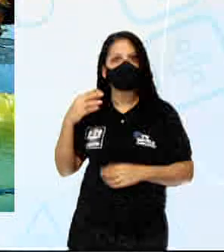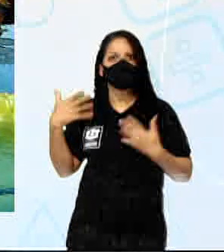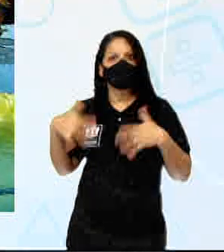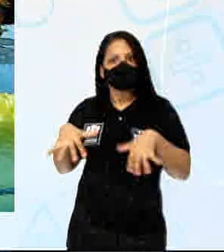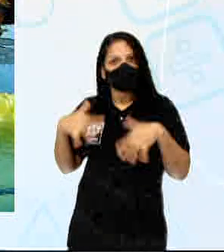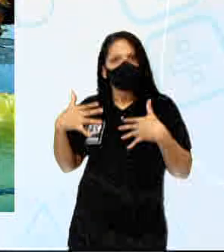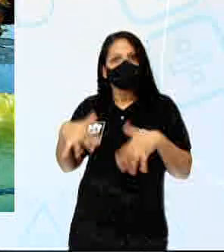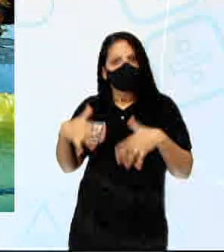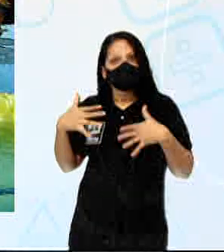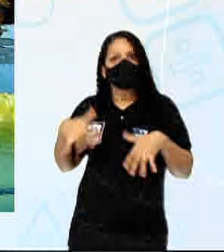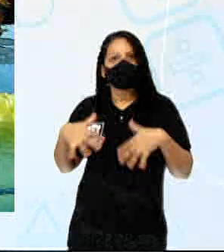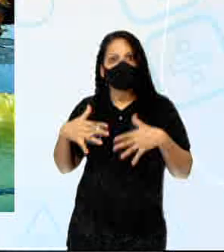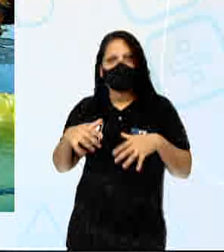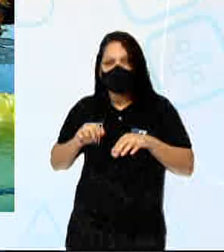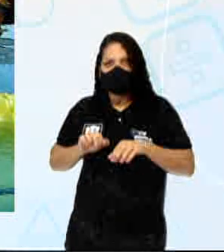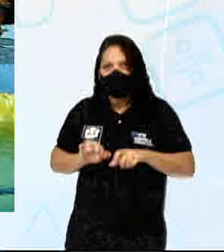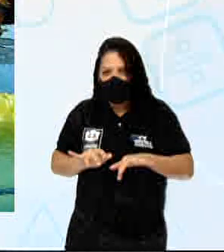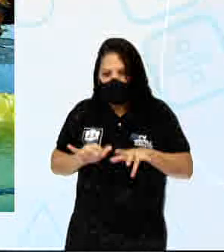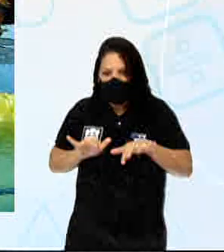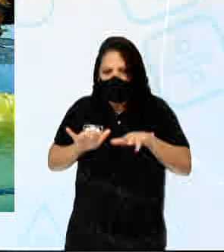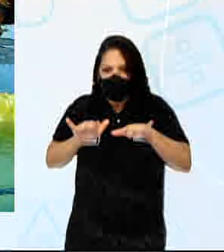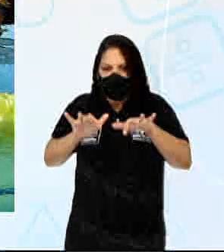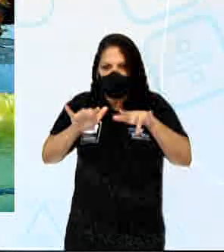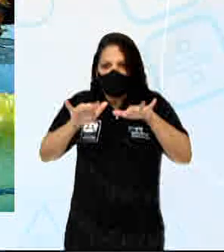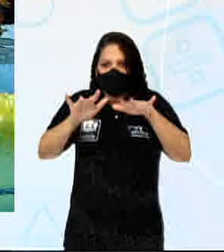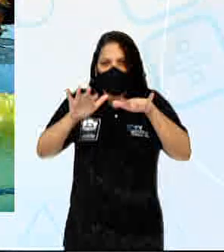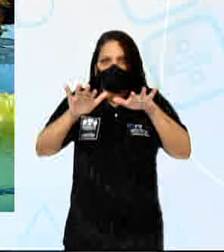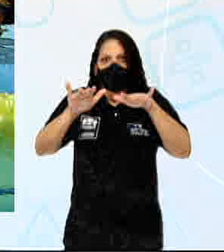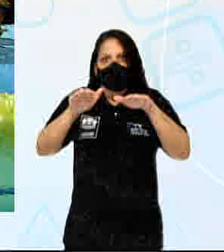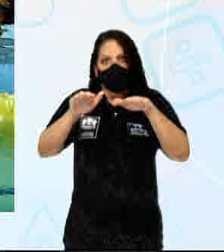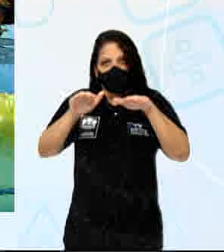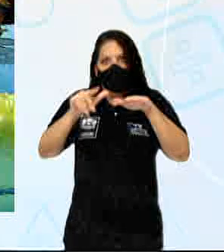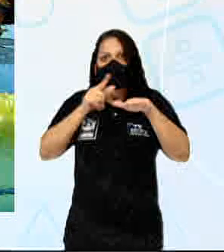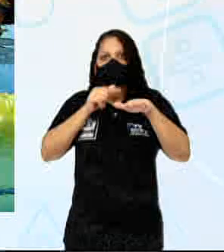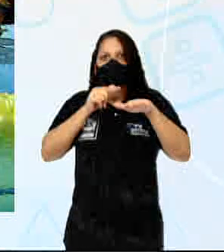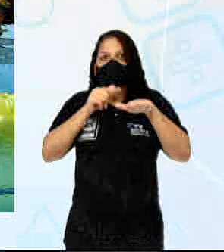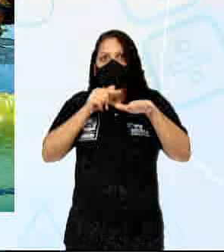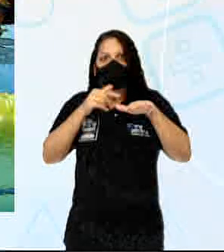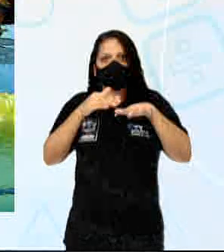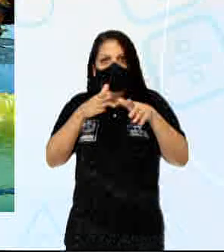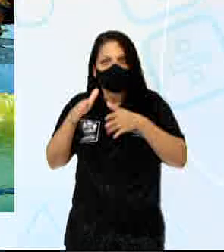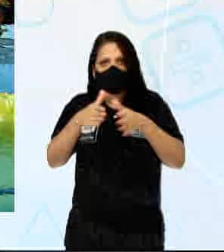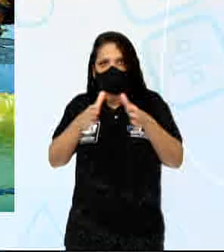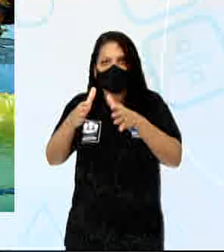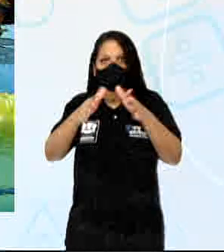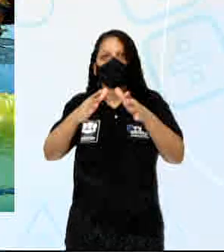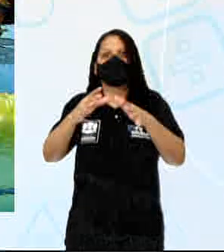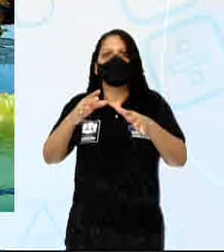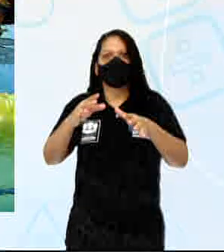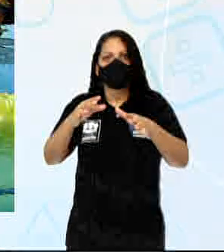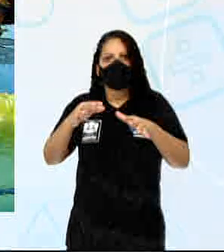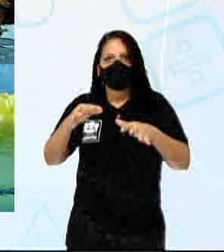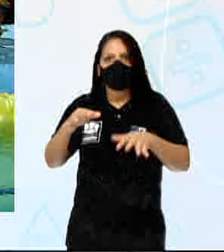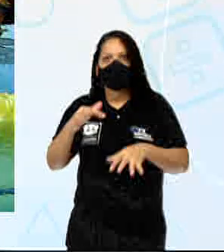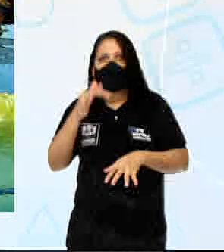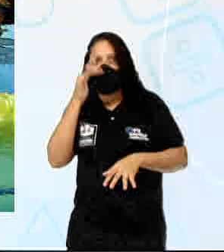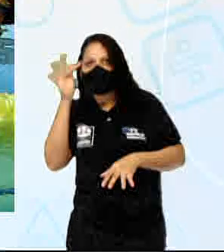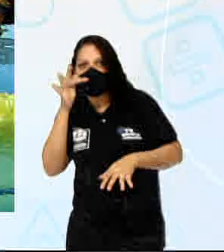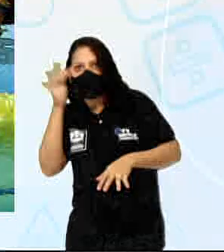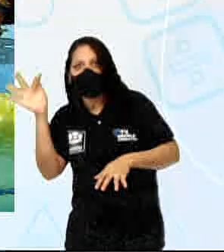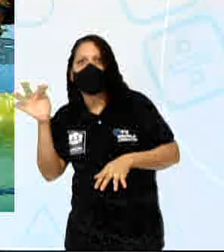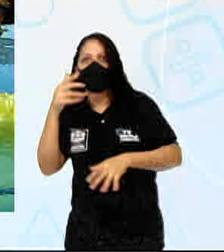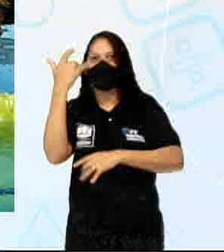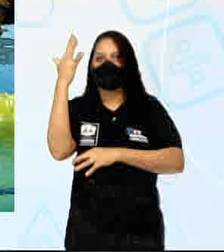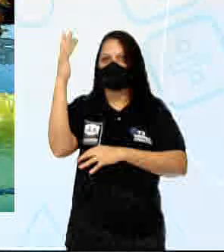permanentemente alagada pelos rios. E detalhe, a fauna, a flora, toda essa riqueza biológica